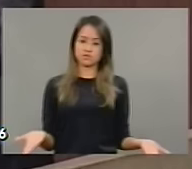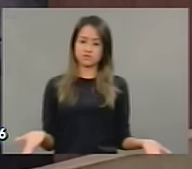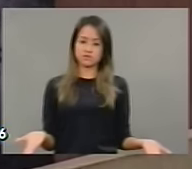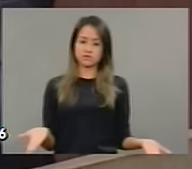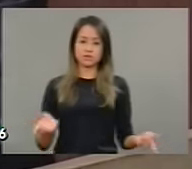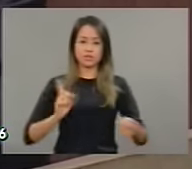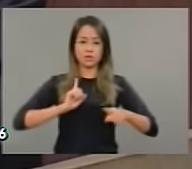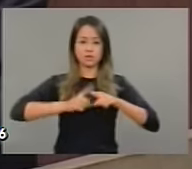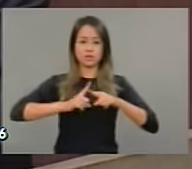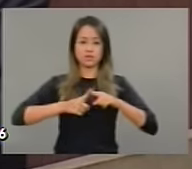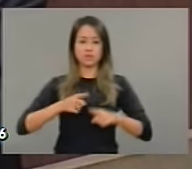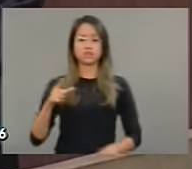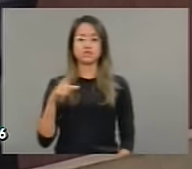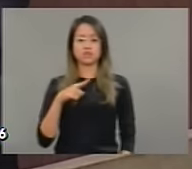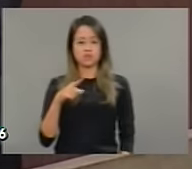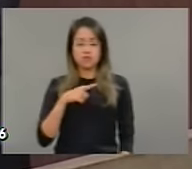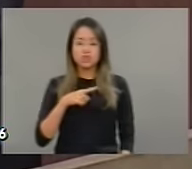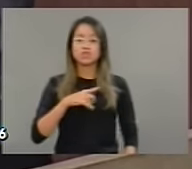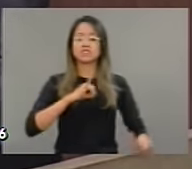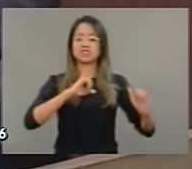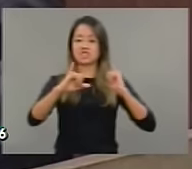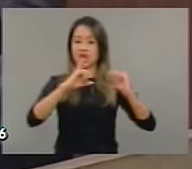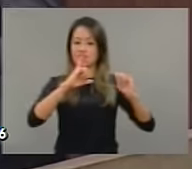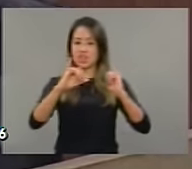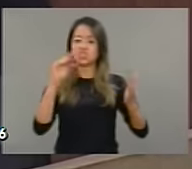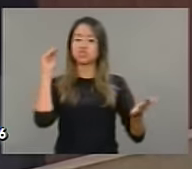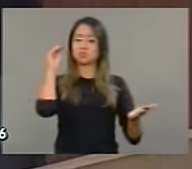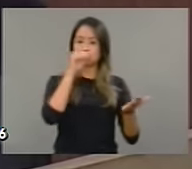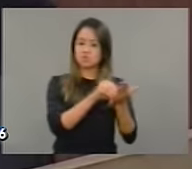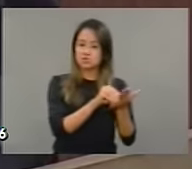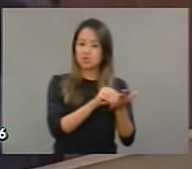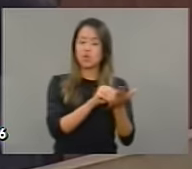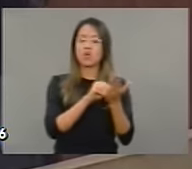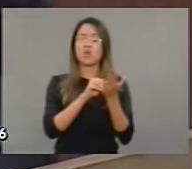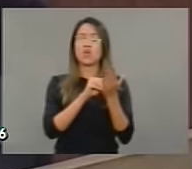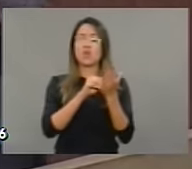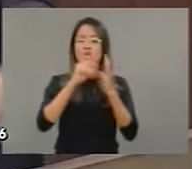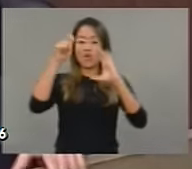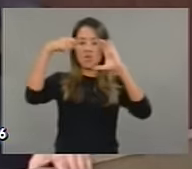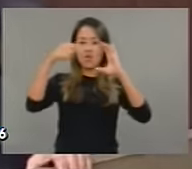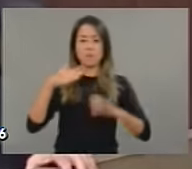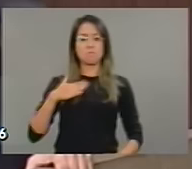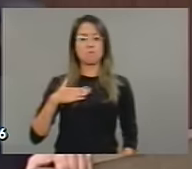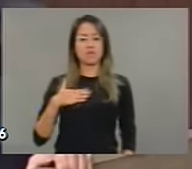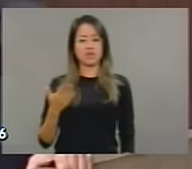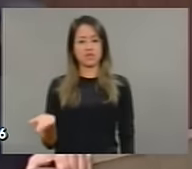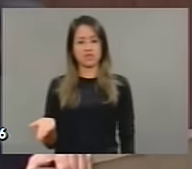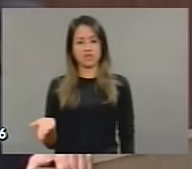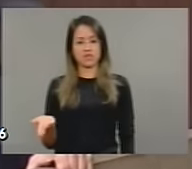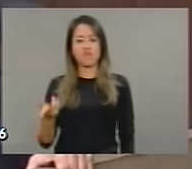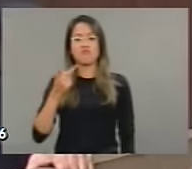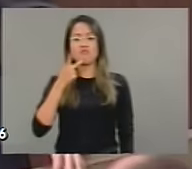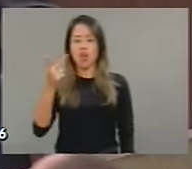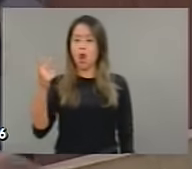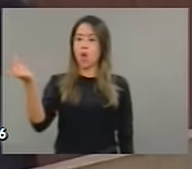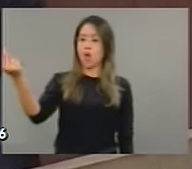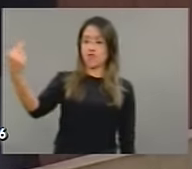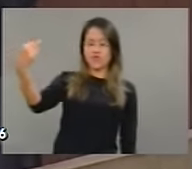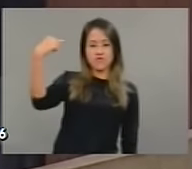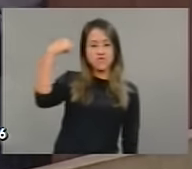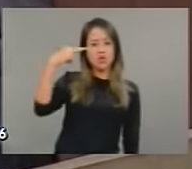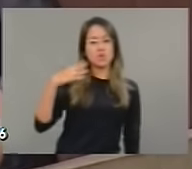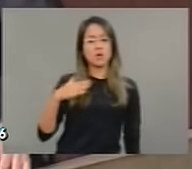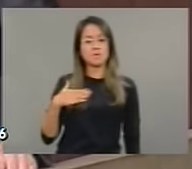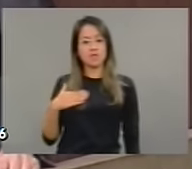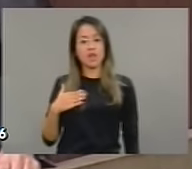meme na internet, virou áudio de gente que anonimamente diz que me viu, portanto, uma